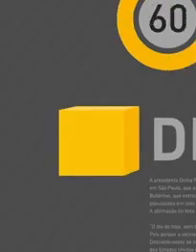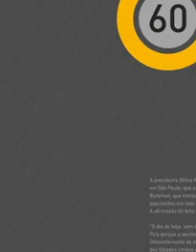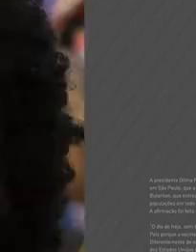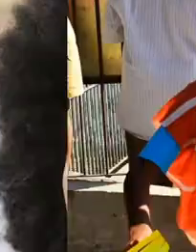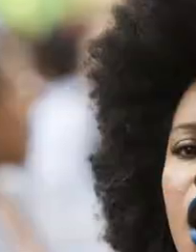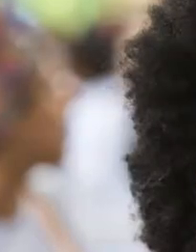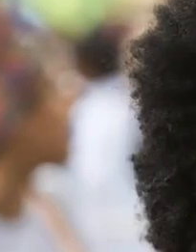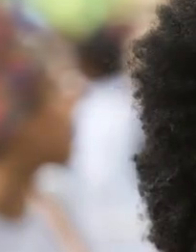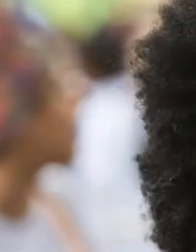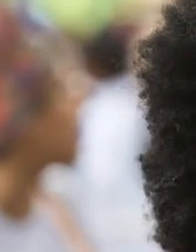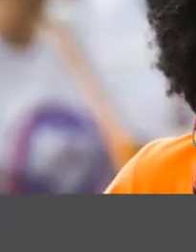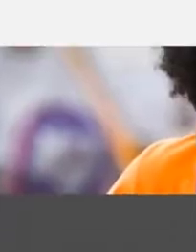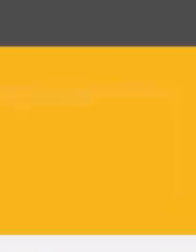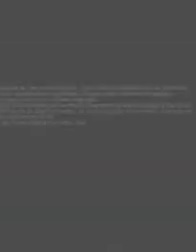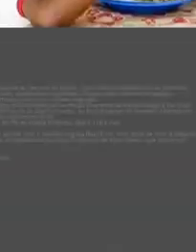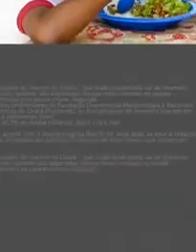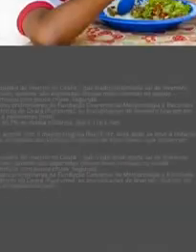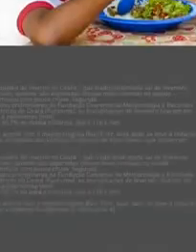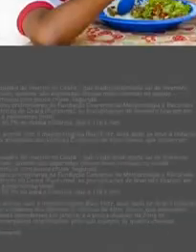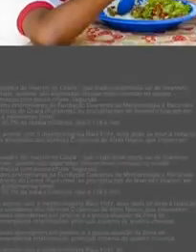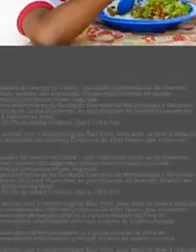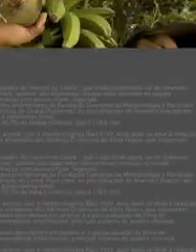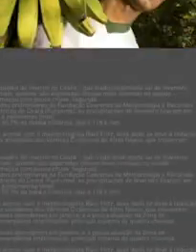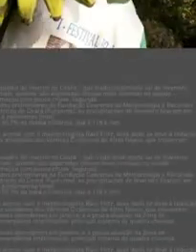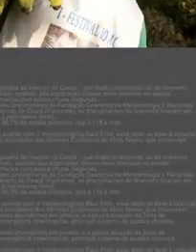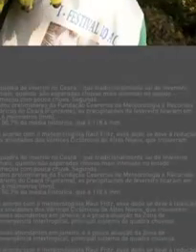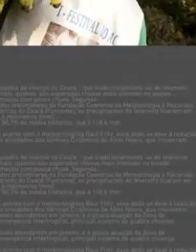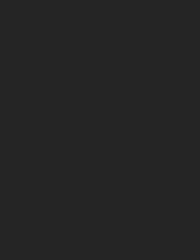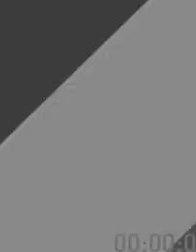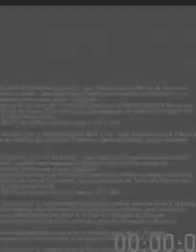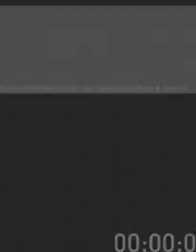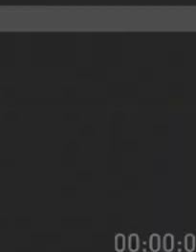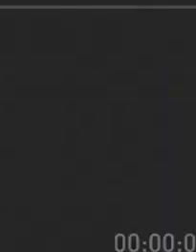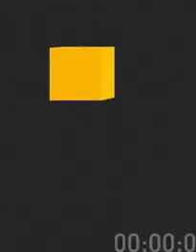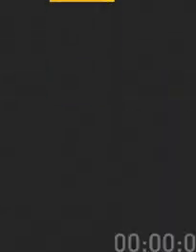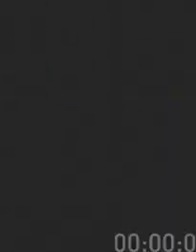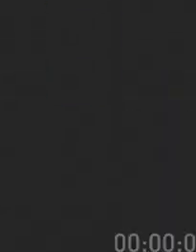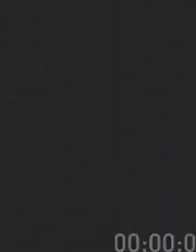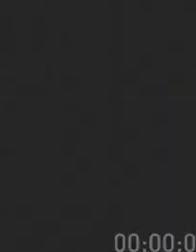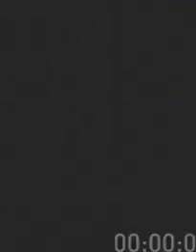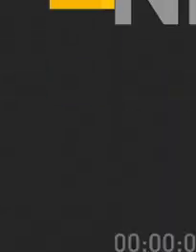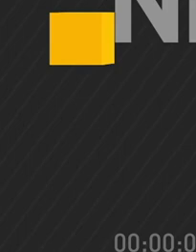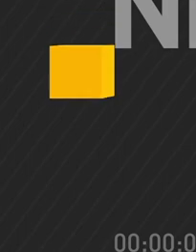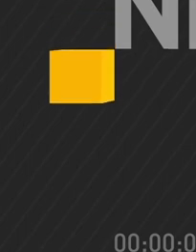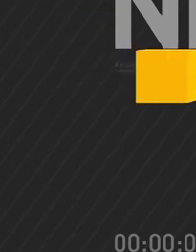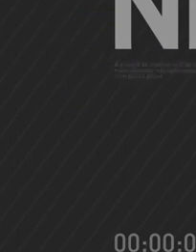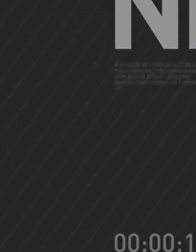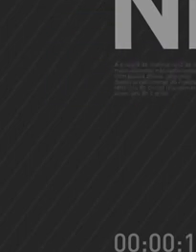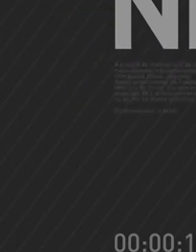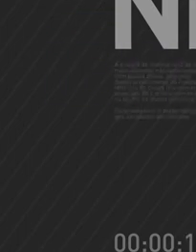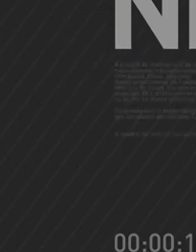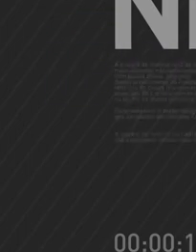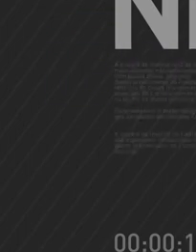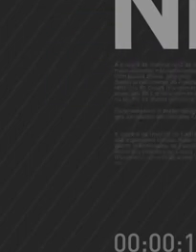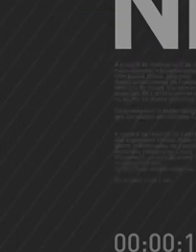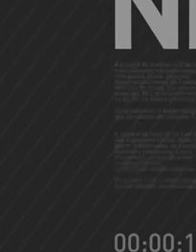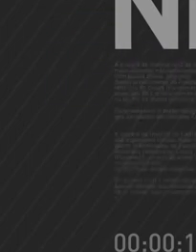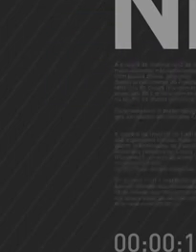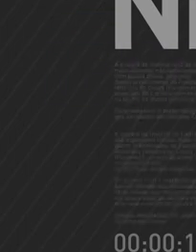Legendas Pedro